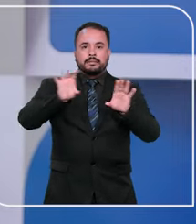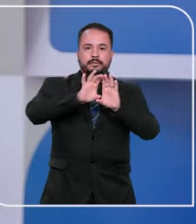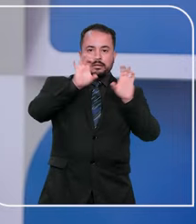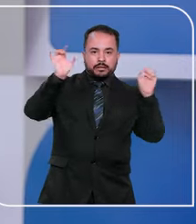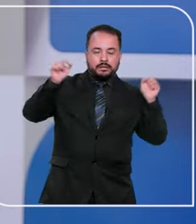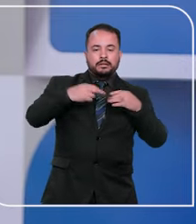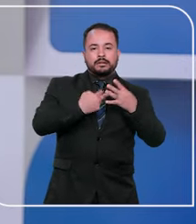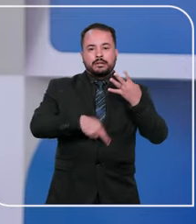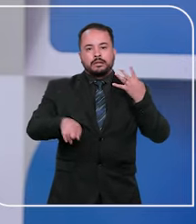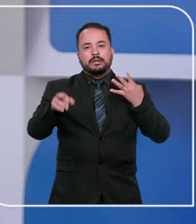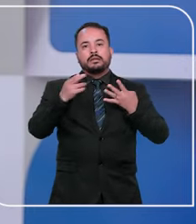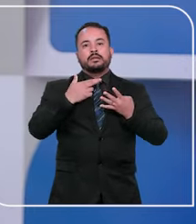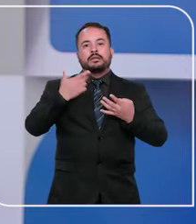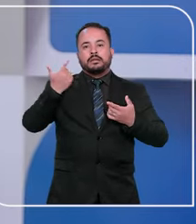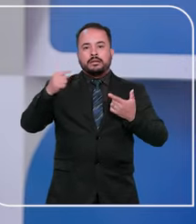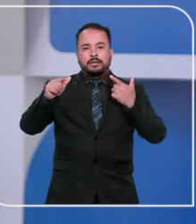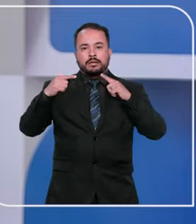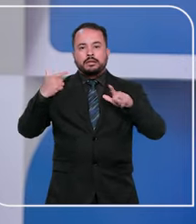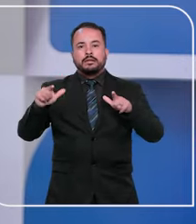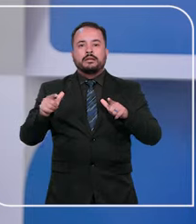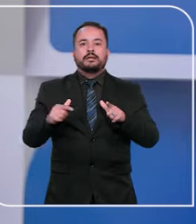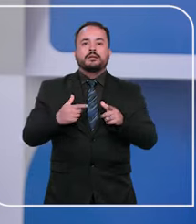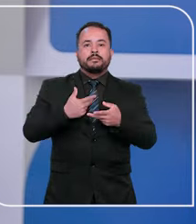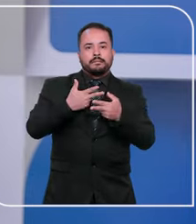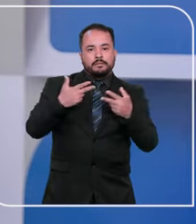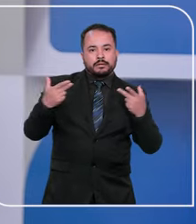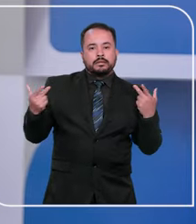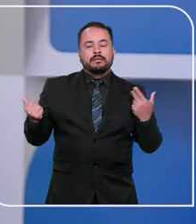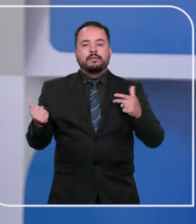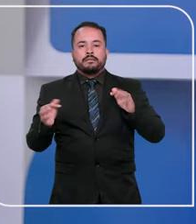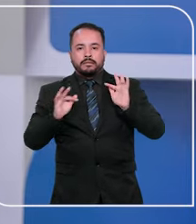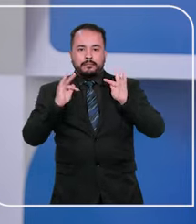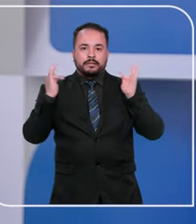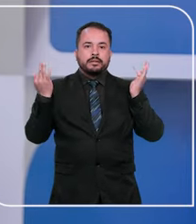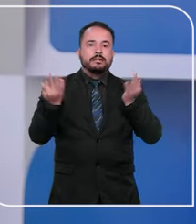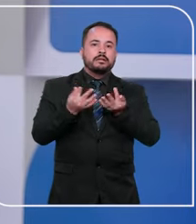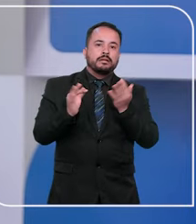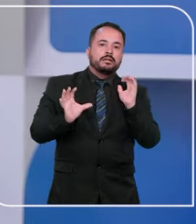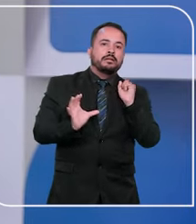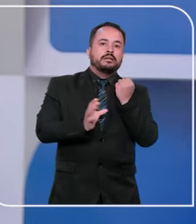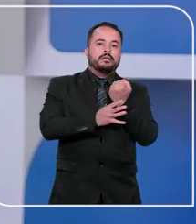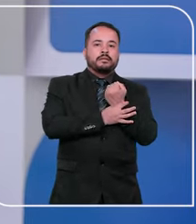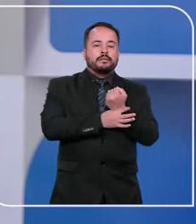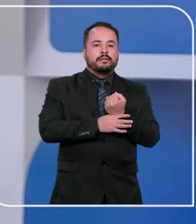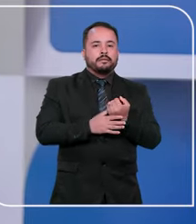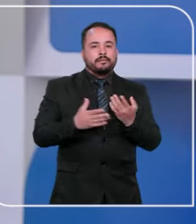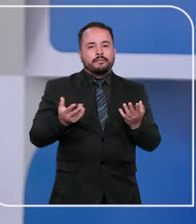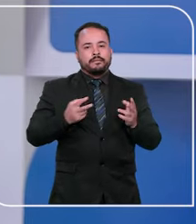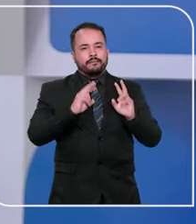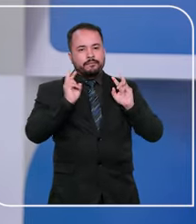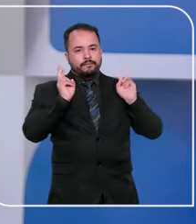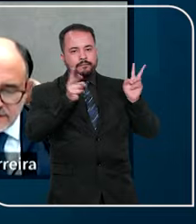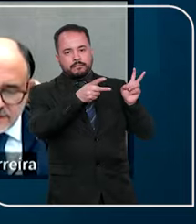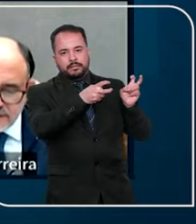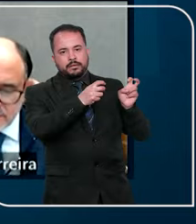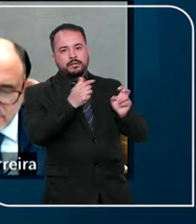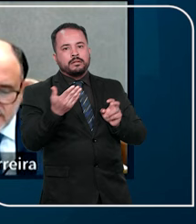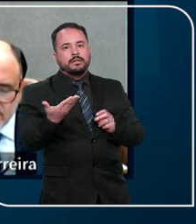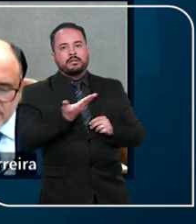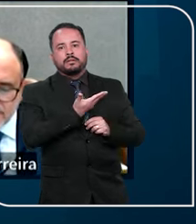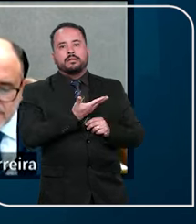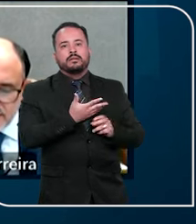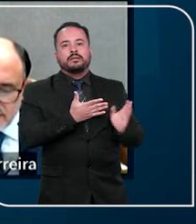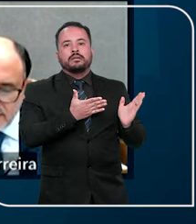em um recurso repetitivo sobre a penhora de bem de família dado em garantia. Vamos conferir. O